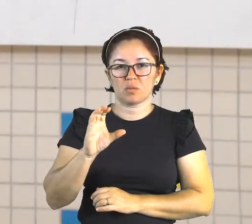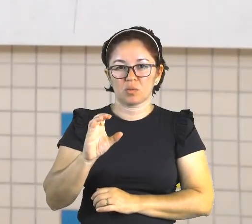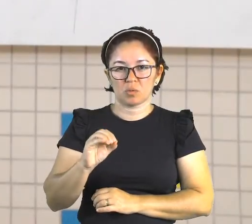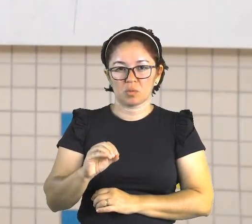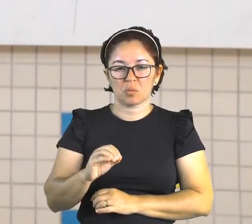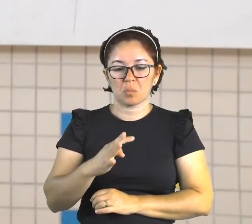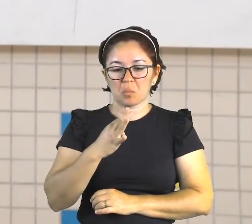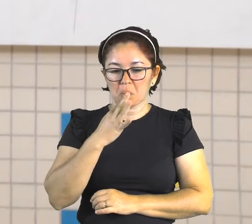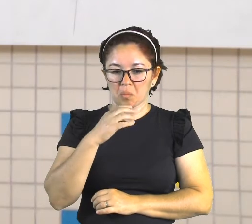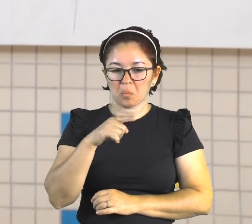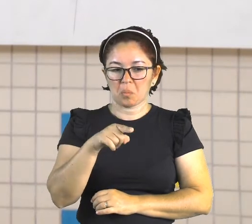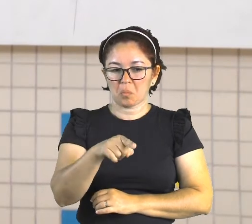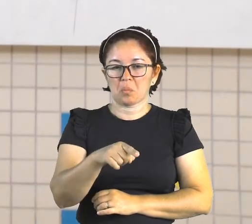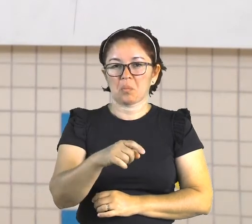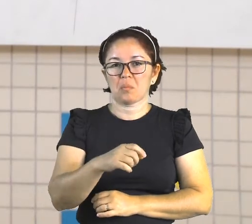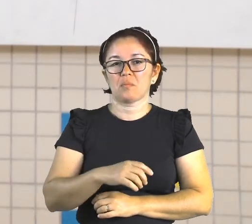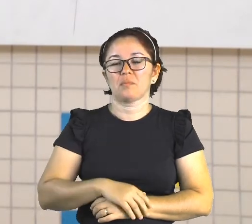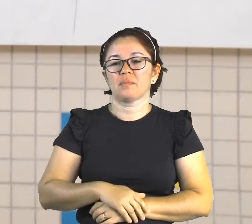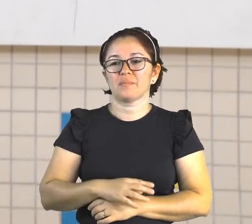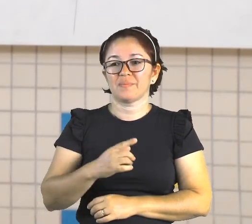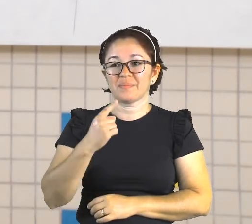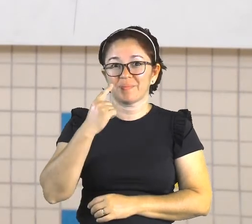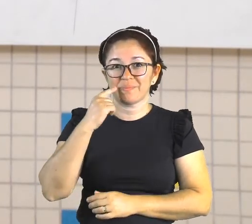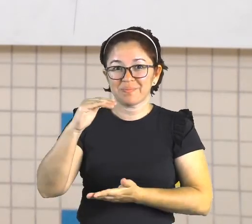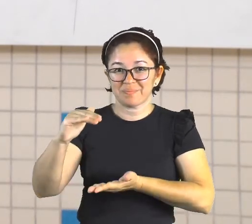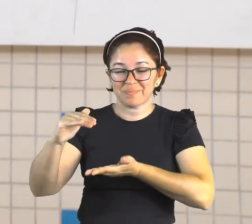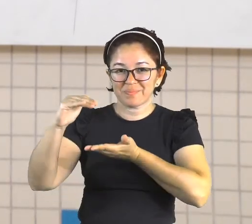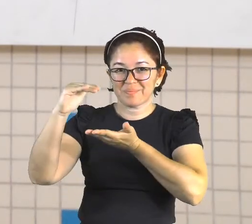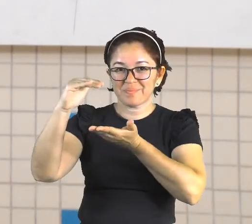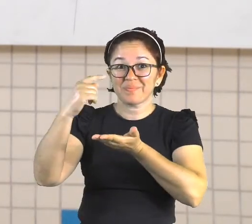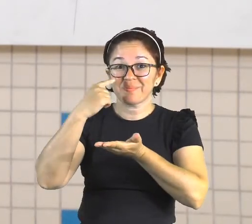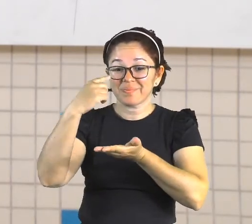Aqui eu tenho um exemplar da boneca Ritschopo.